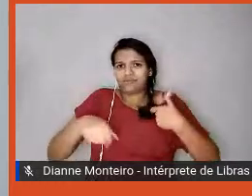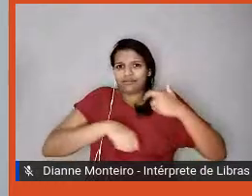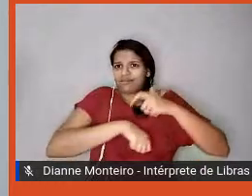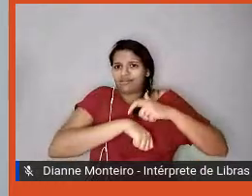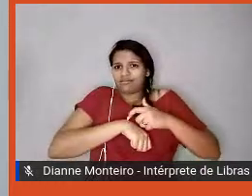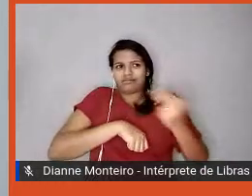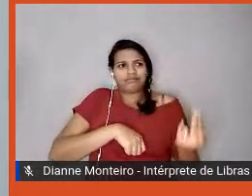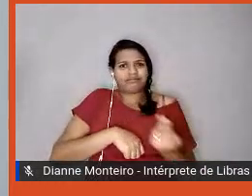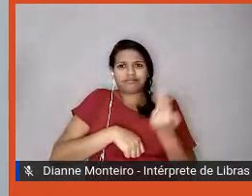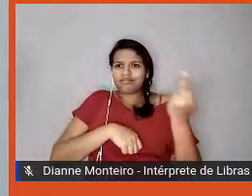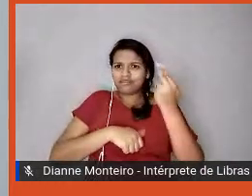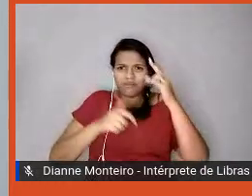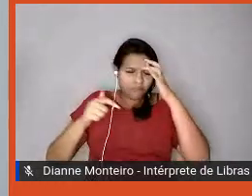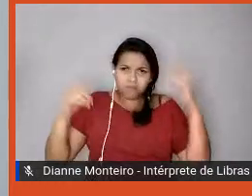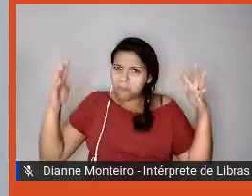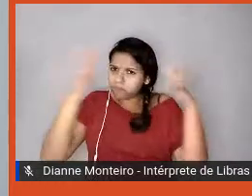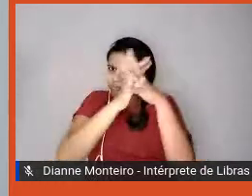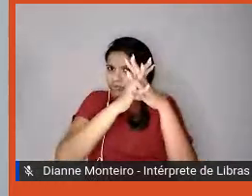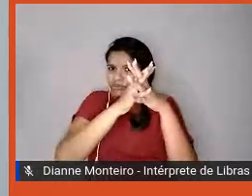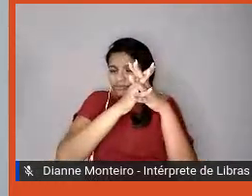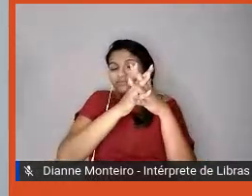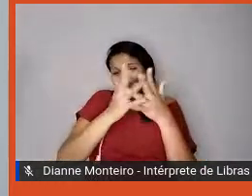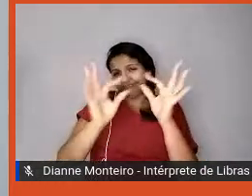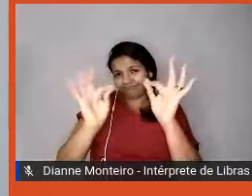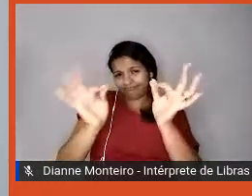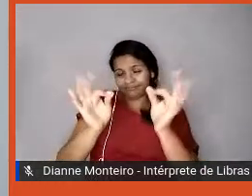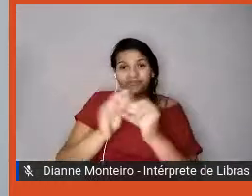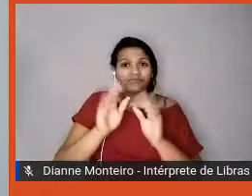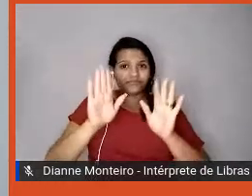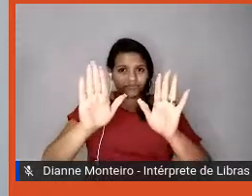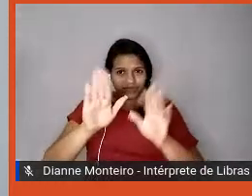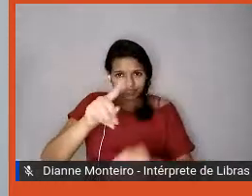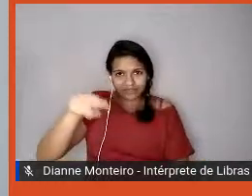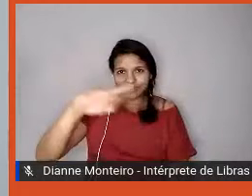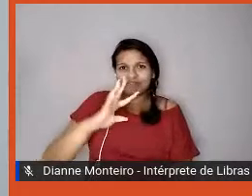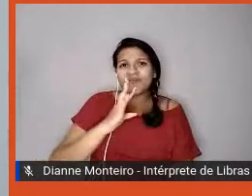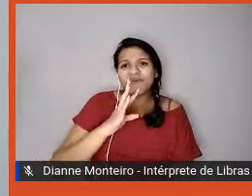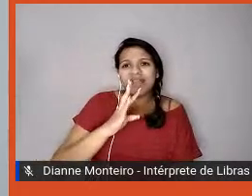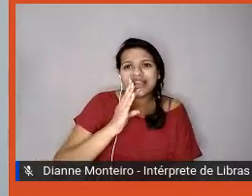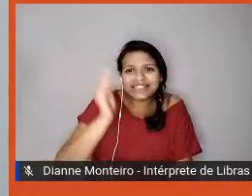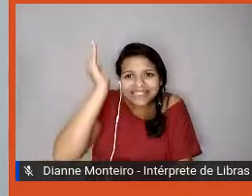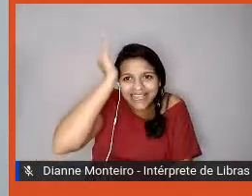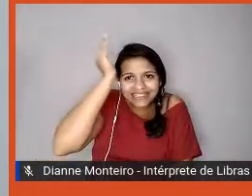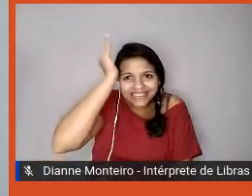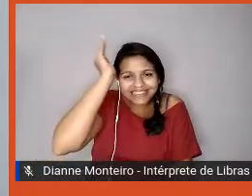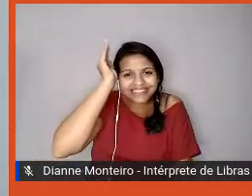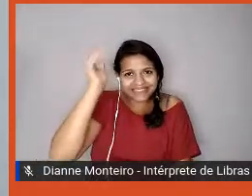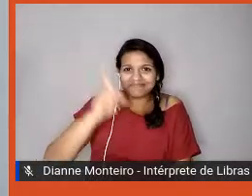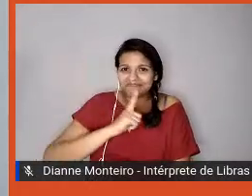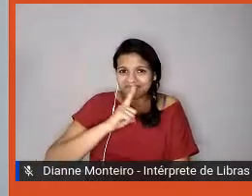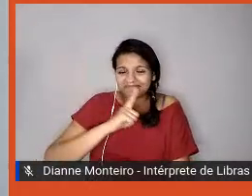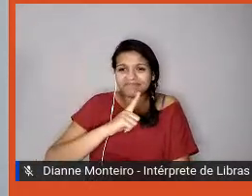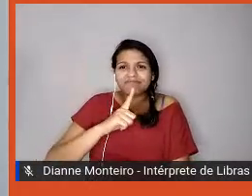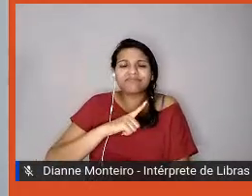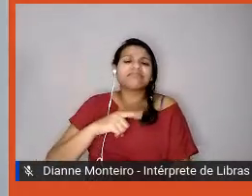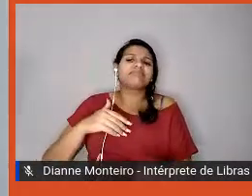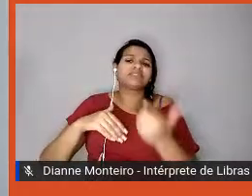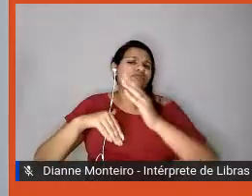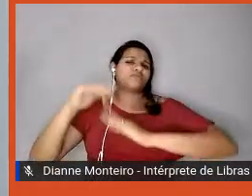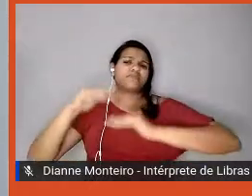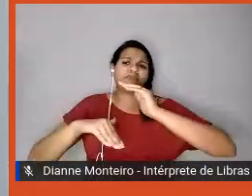também para vocês, dentro do SESC, vocês conhecem o SESC, nós temos muitas atividades dentro da